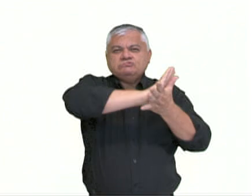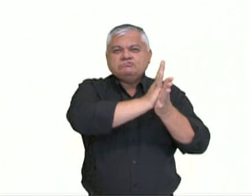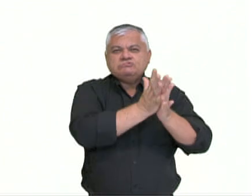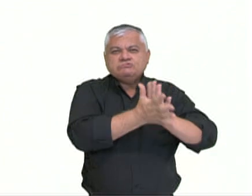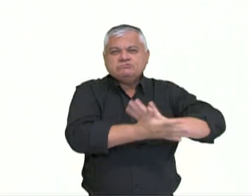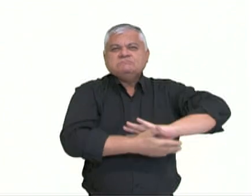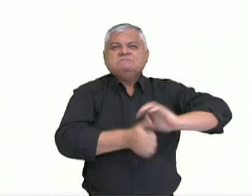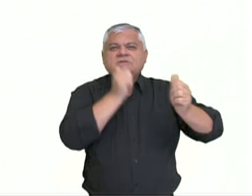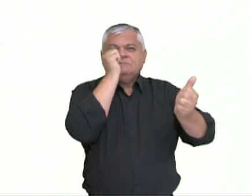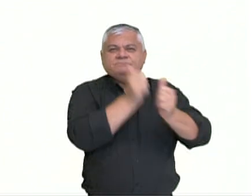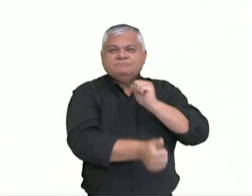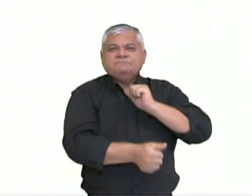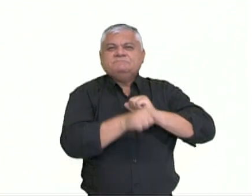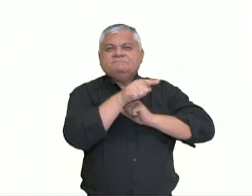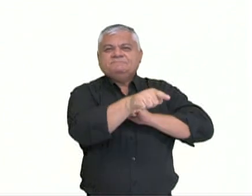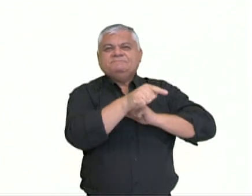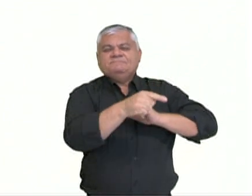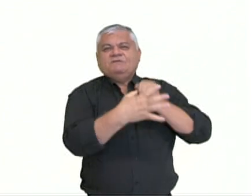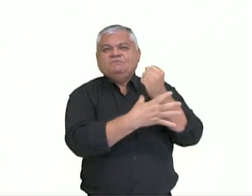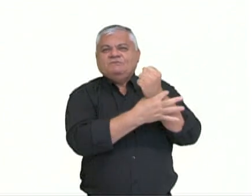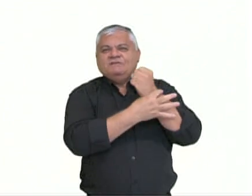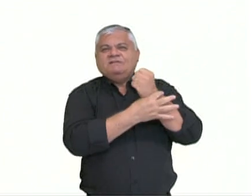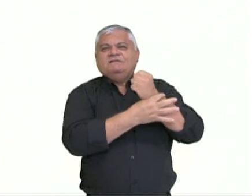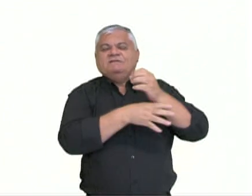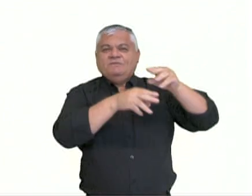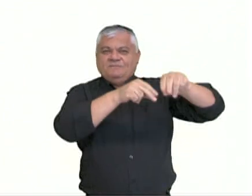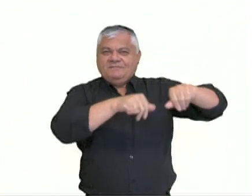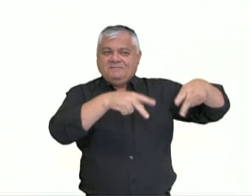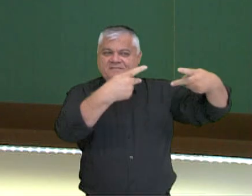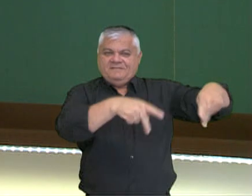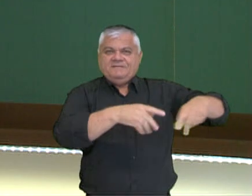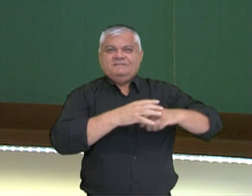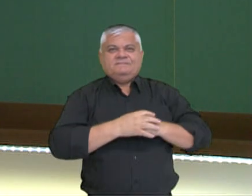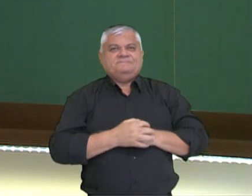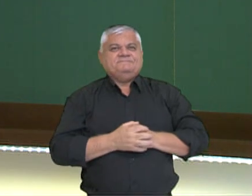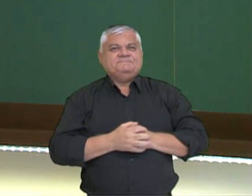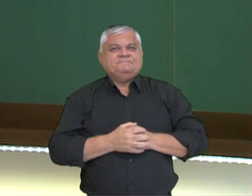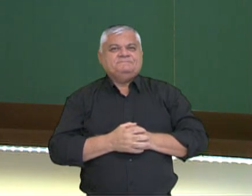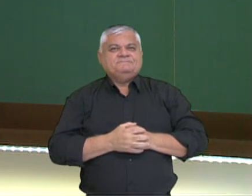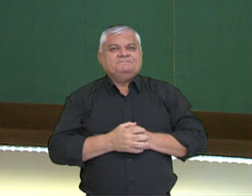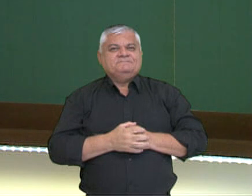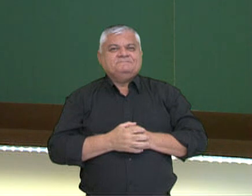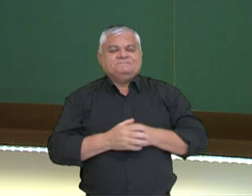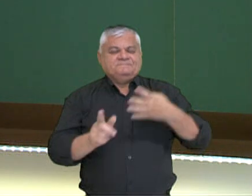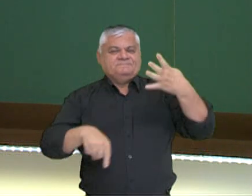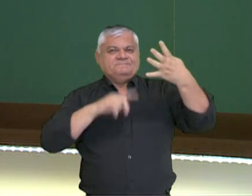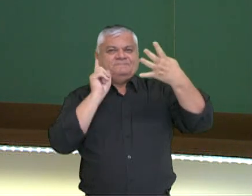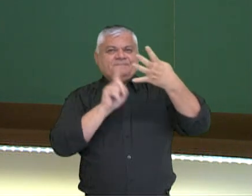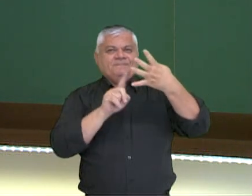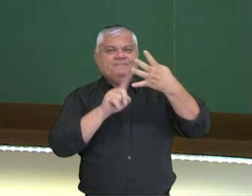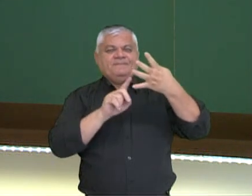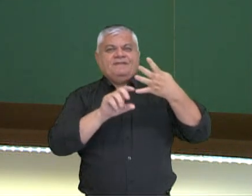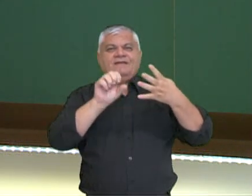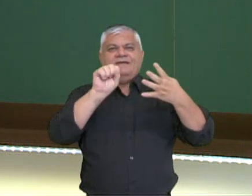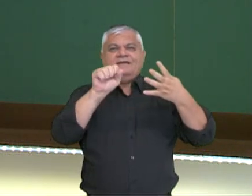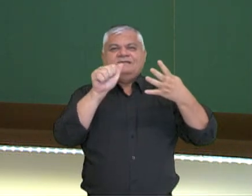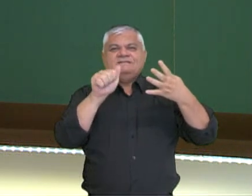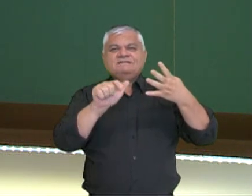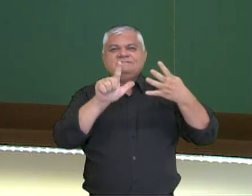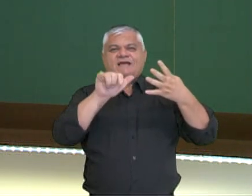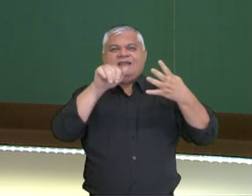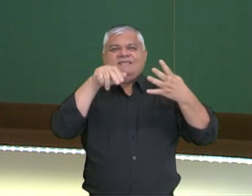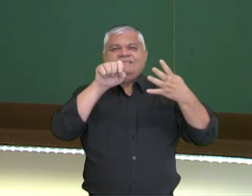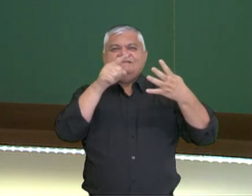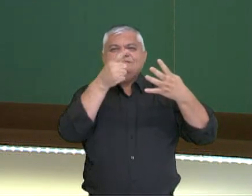sustentação dos elementos nesse solo. Nós também vamos ter a salinização como